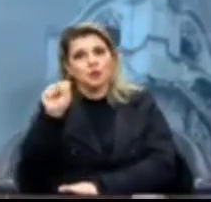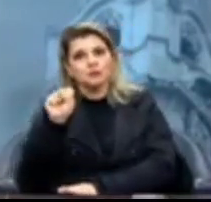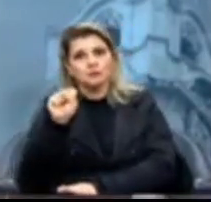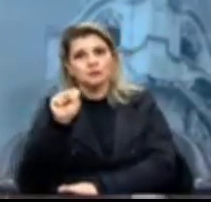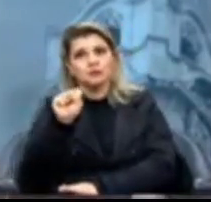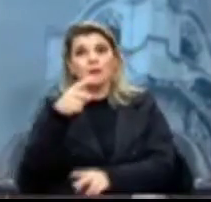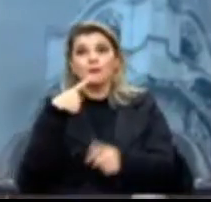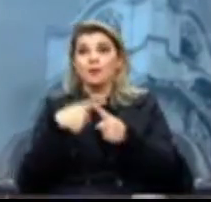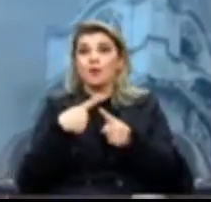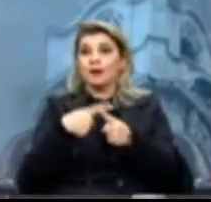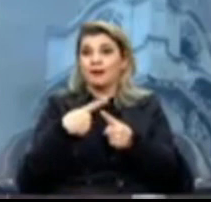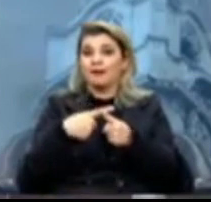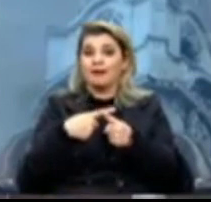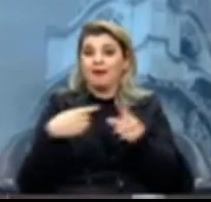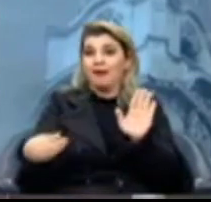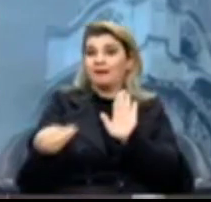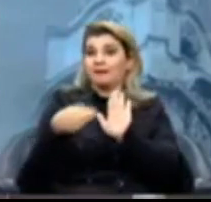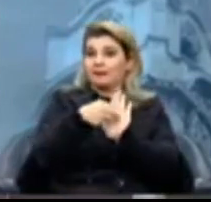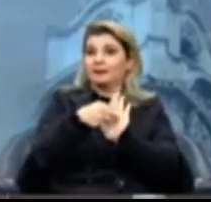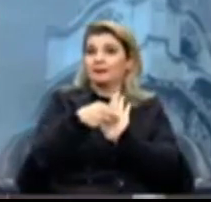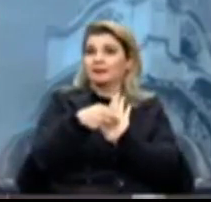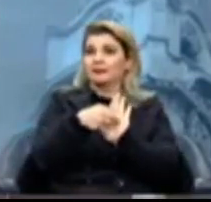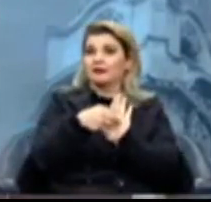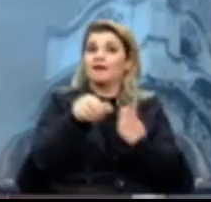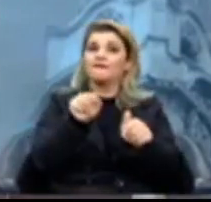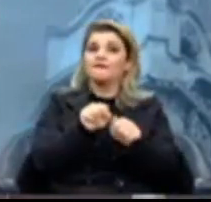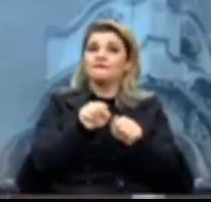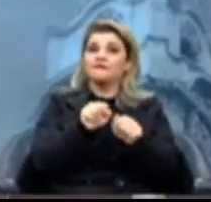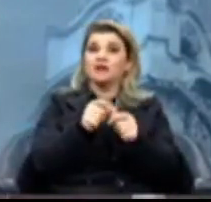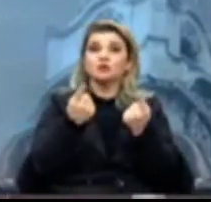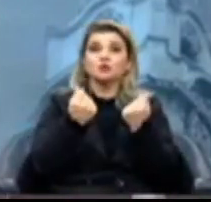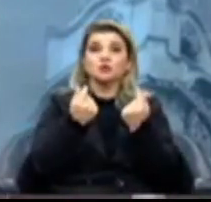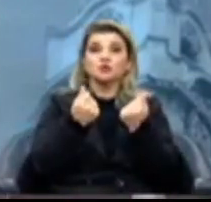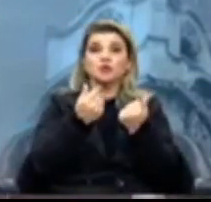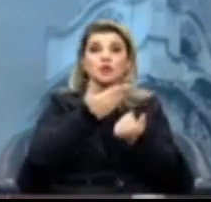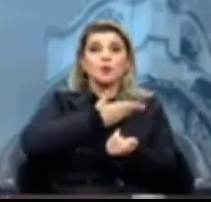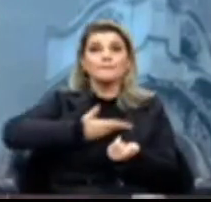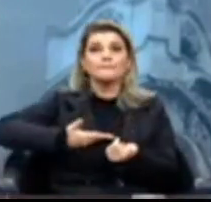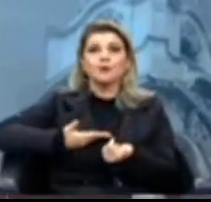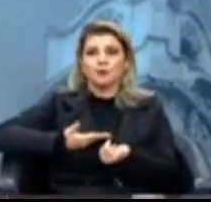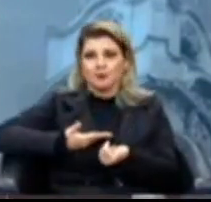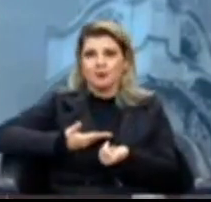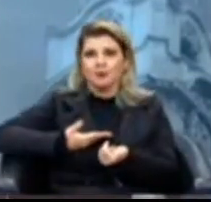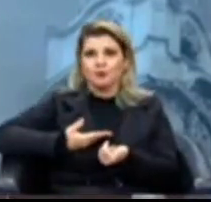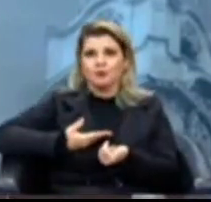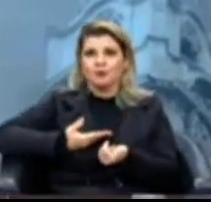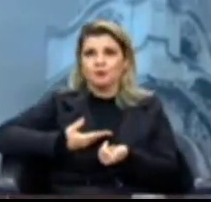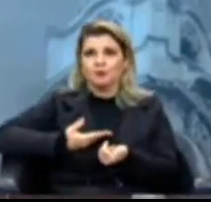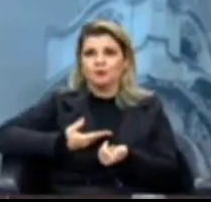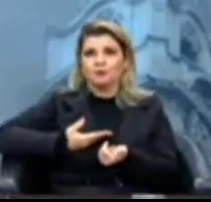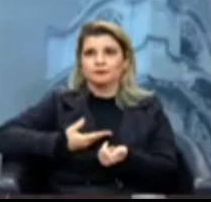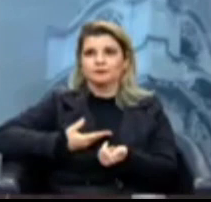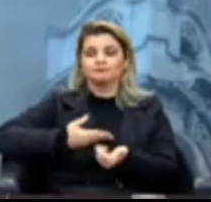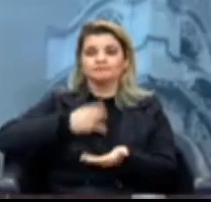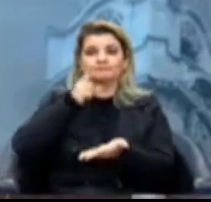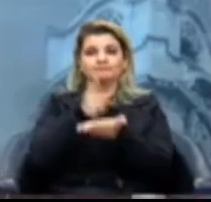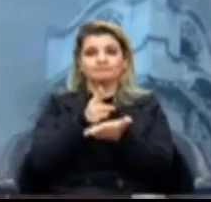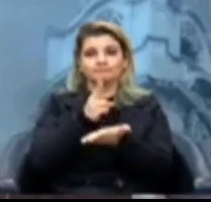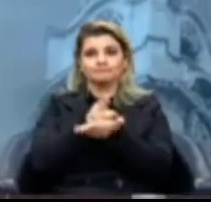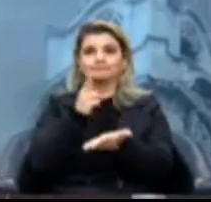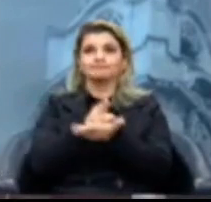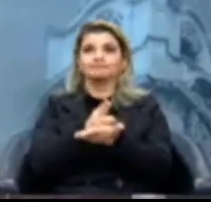porque essa emenda faz com que o dinheiro público aportado permaneça